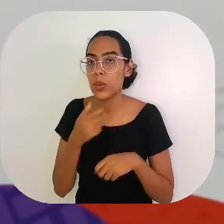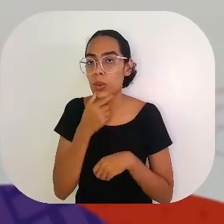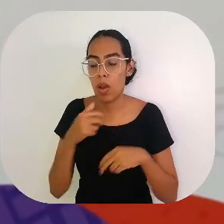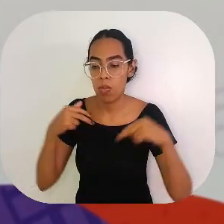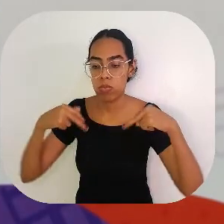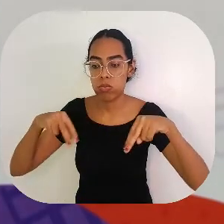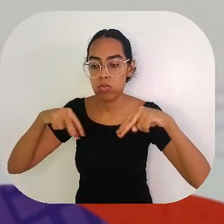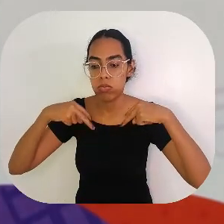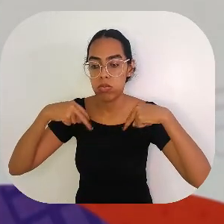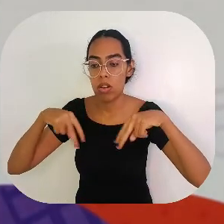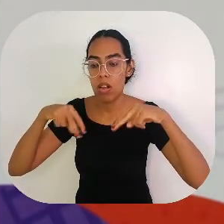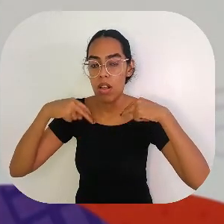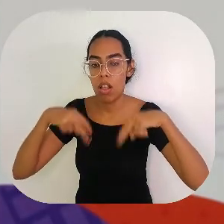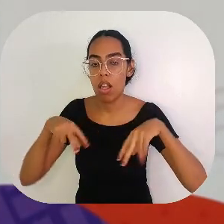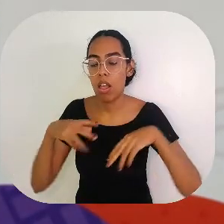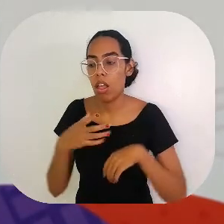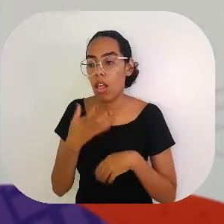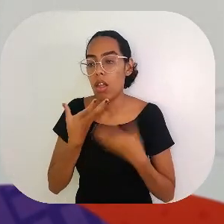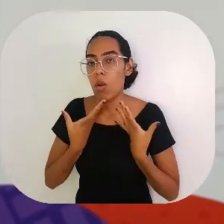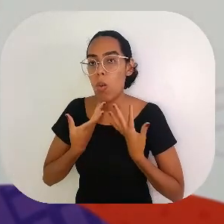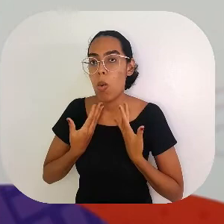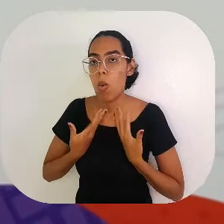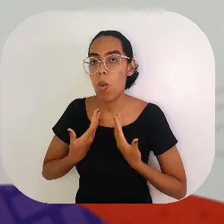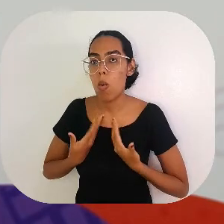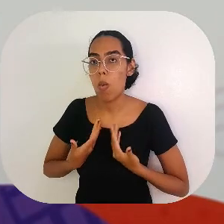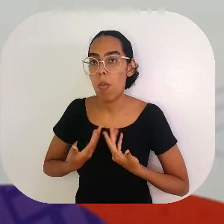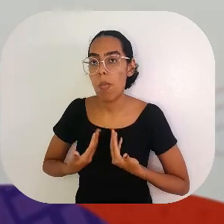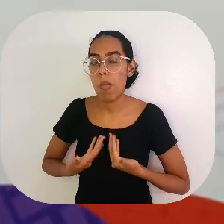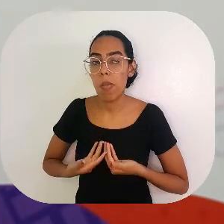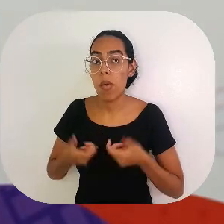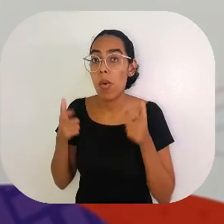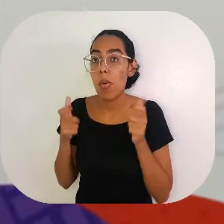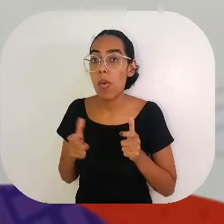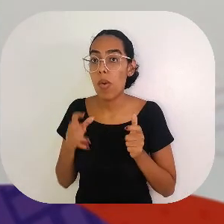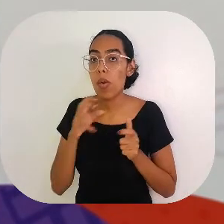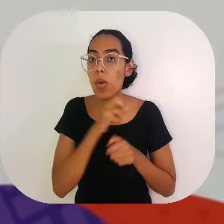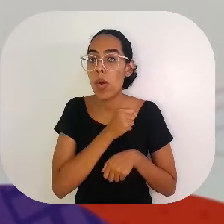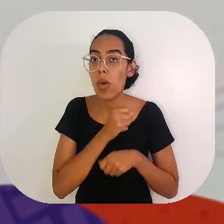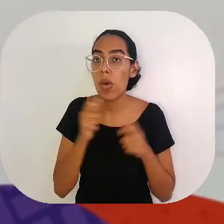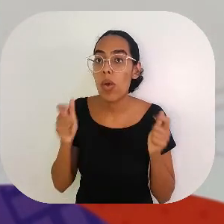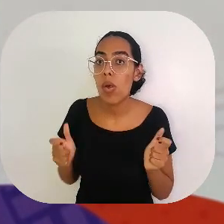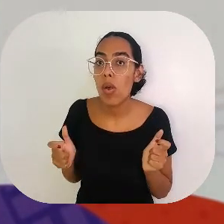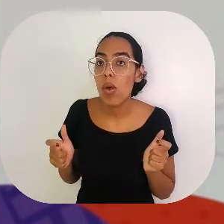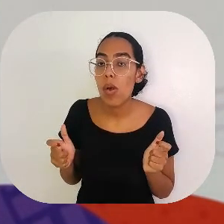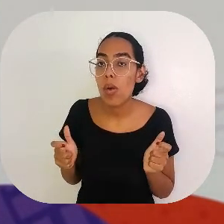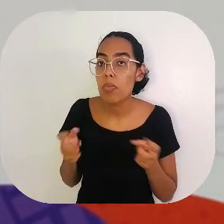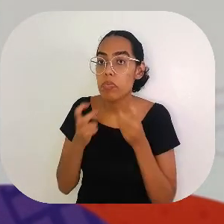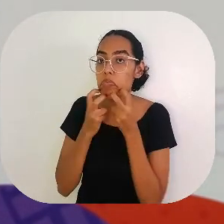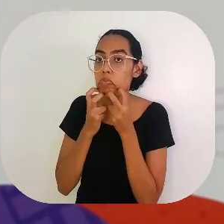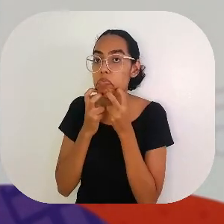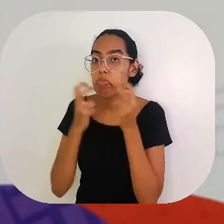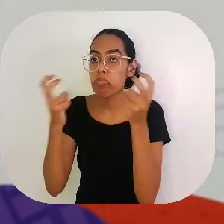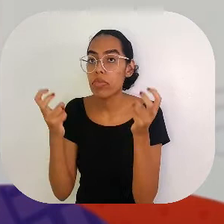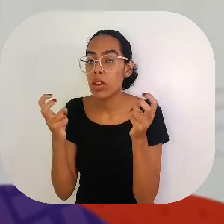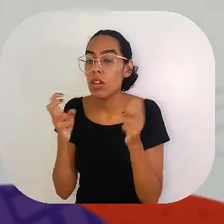briga, aquela intriga. E ele já tava dentro da rede morrendo de suado. E quando ele viu todo mundo discutindo pra saber qual era o caminho